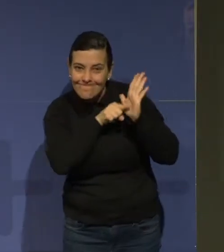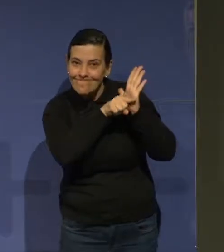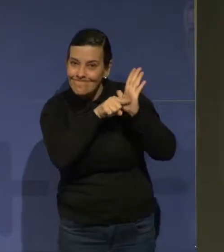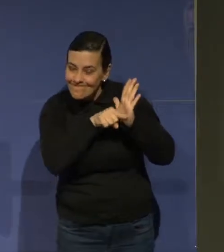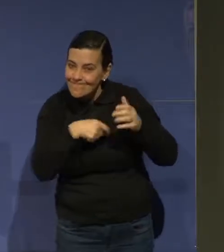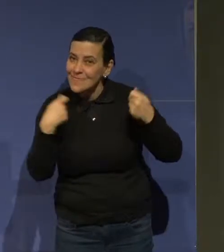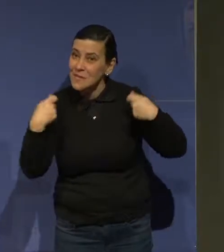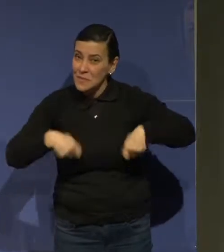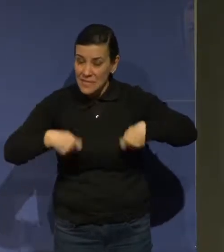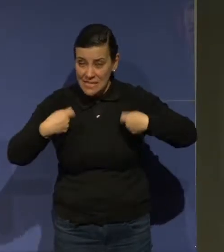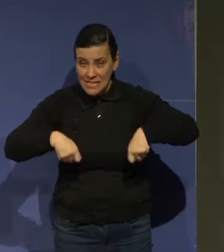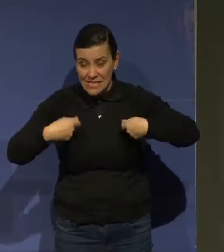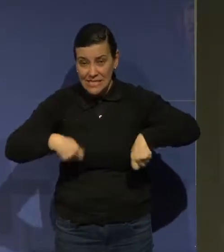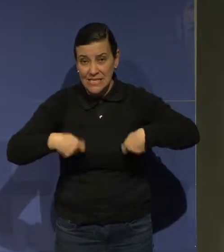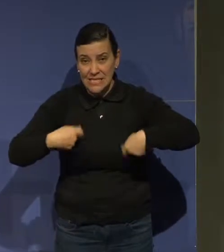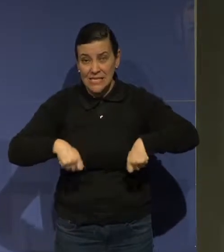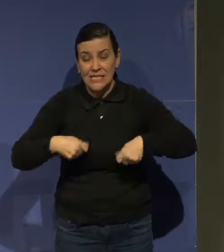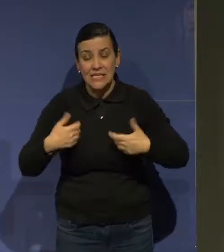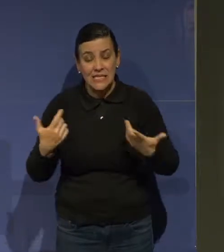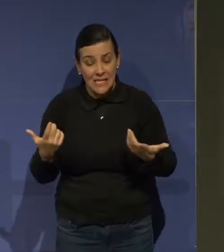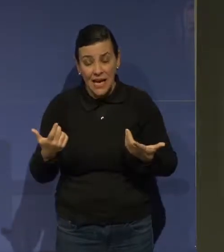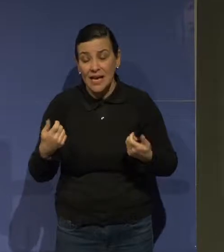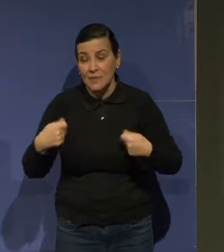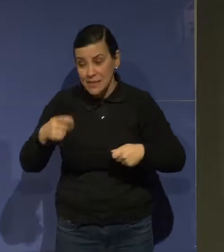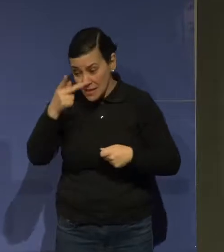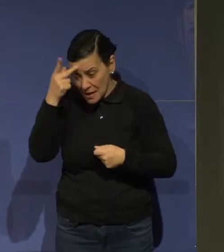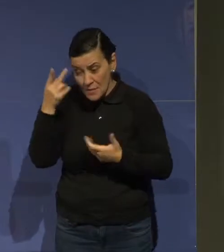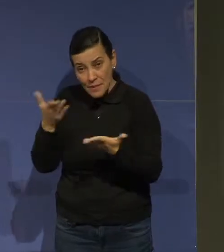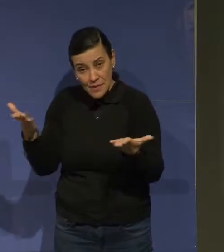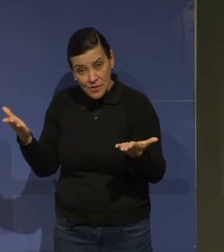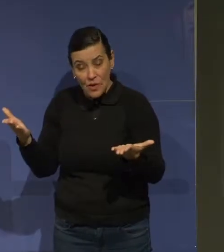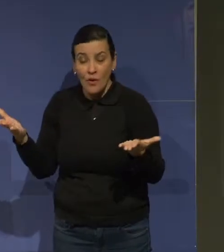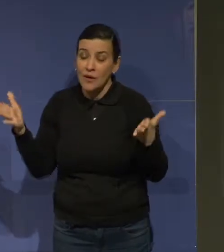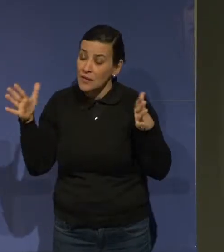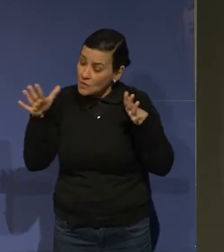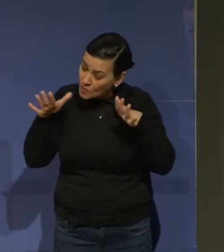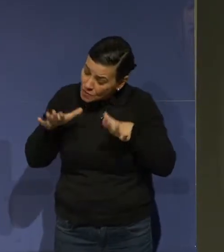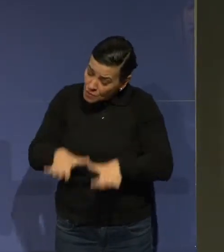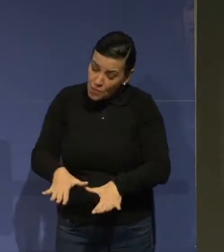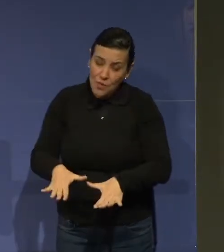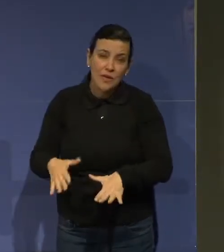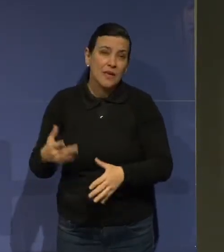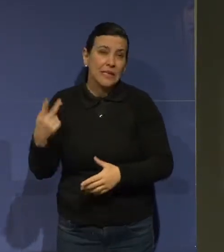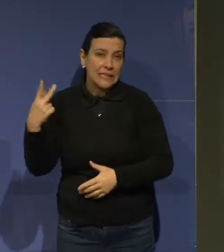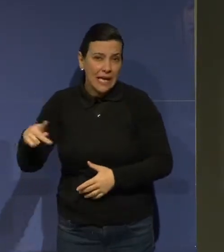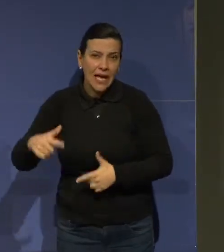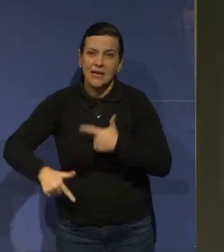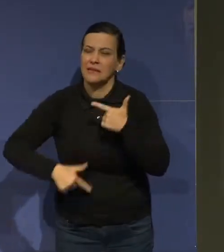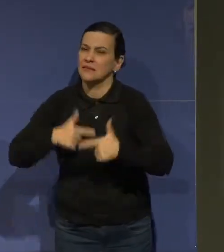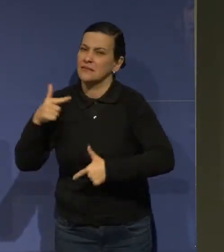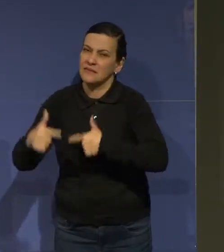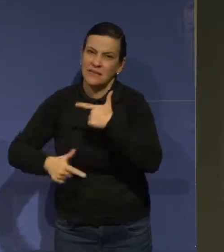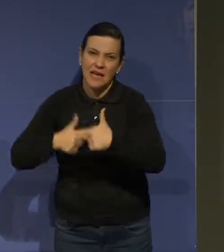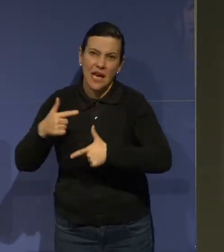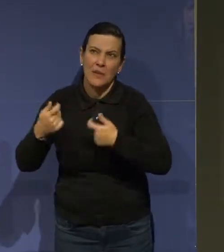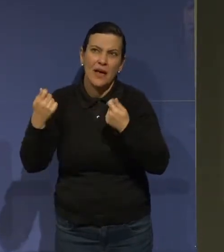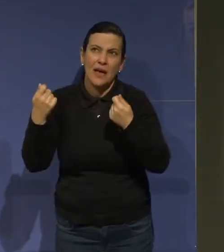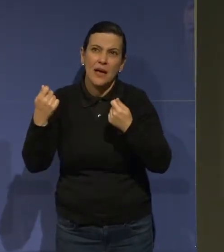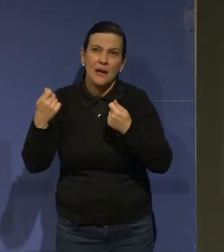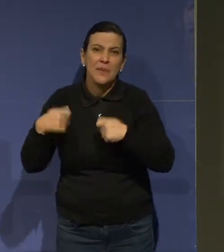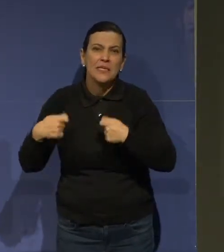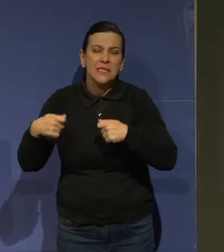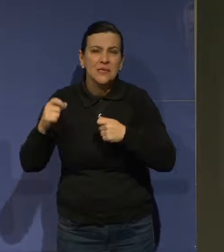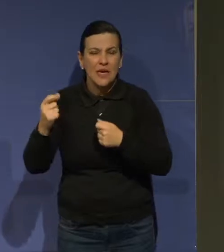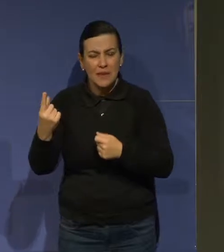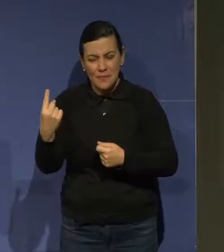Na questão de realmente incluir a pessoa com deficiência. Em termos de trabalho, renda. Mas isso tem que começar lá na escola. Então,